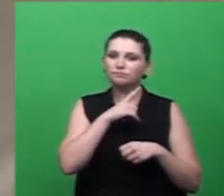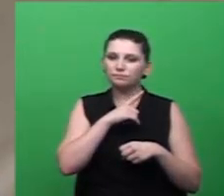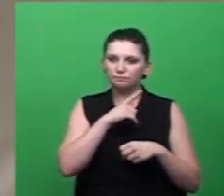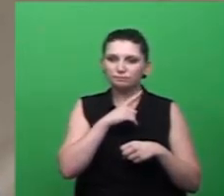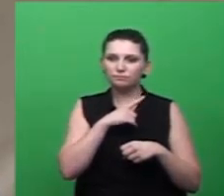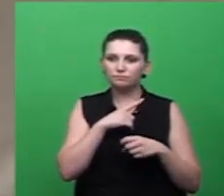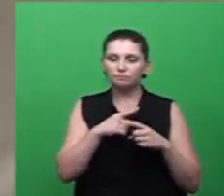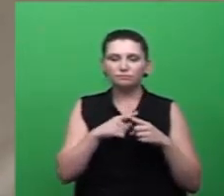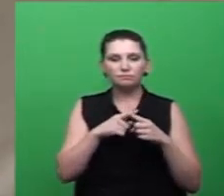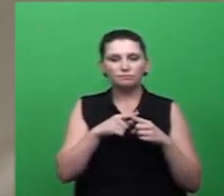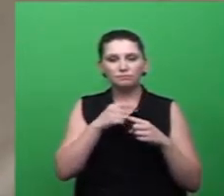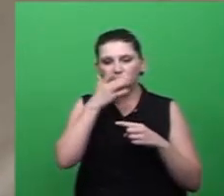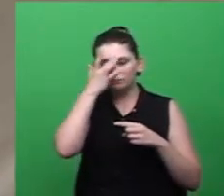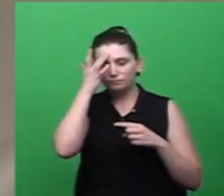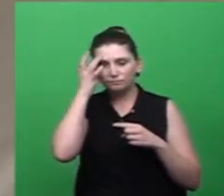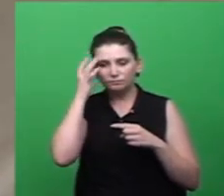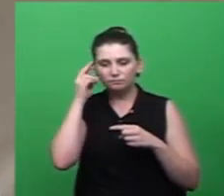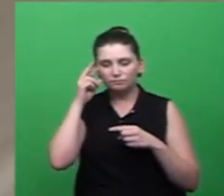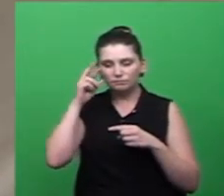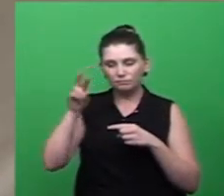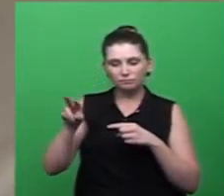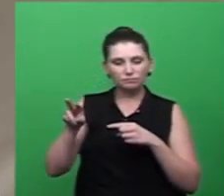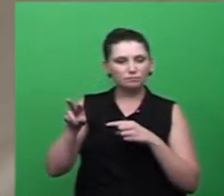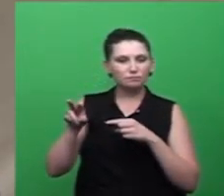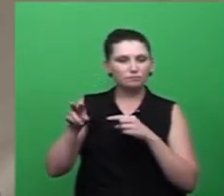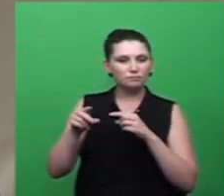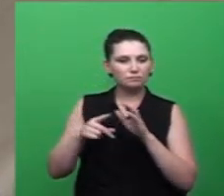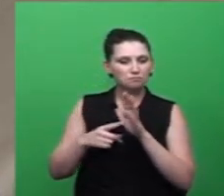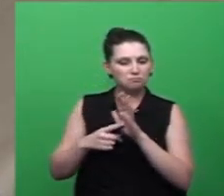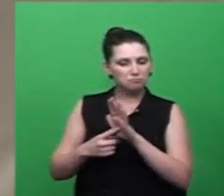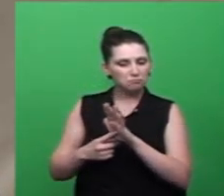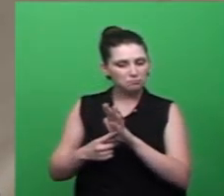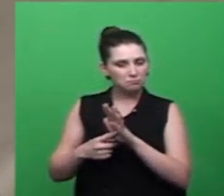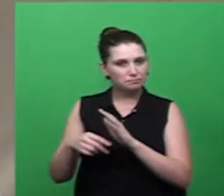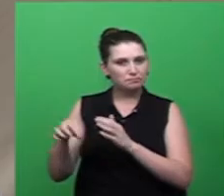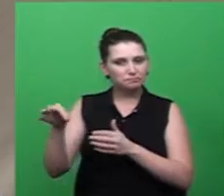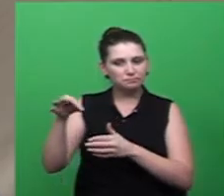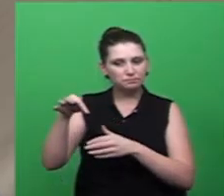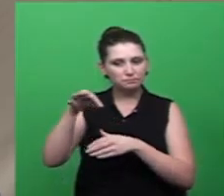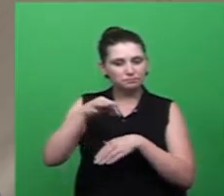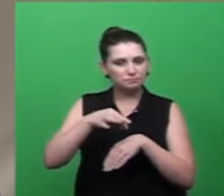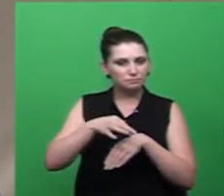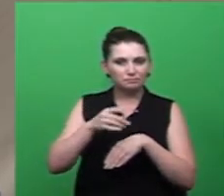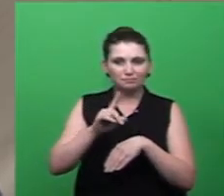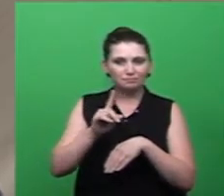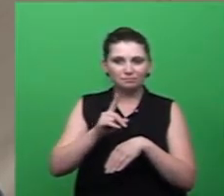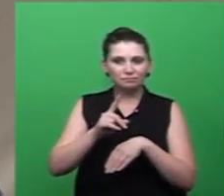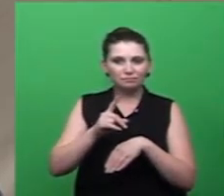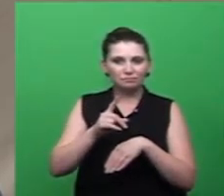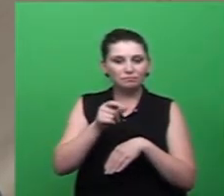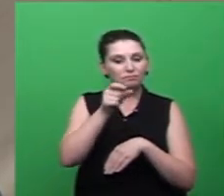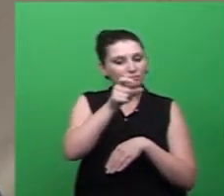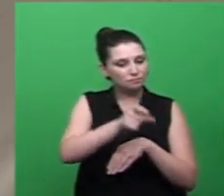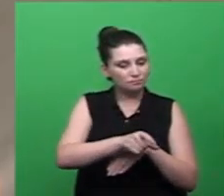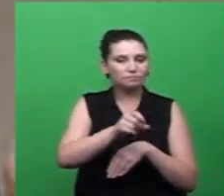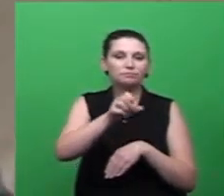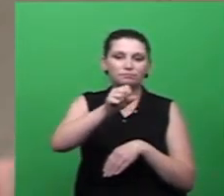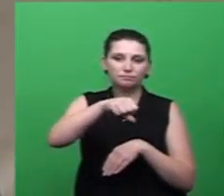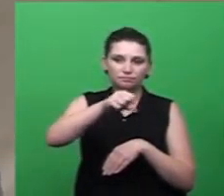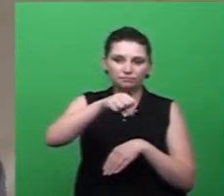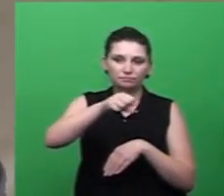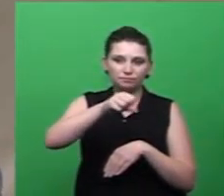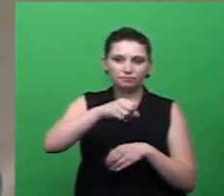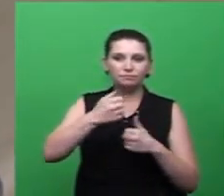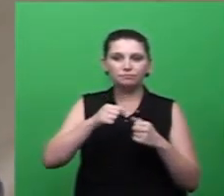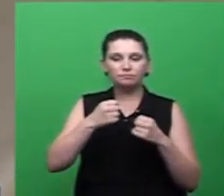esse mosquito e sugerem que ele é o mosquito, o transmissor, na verdade. Quando, na verdade, a falta